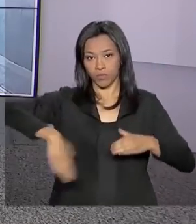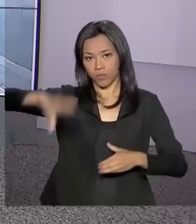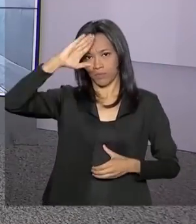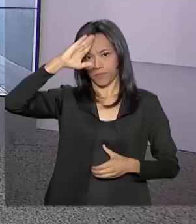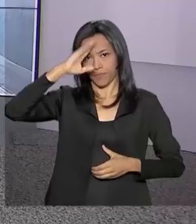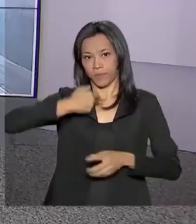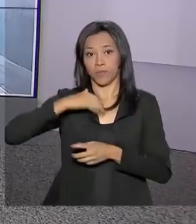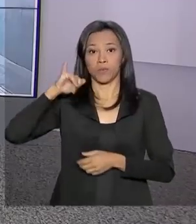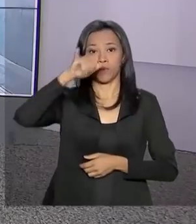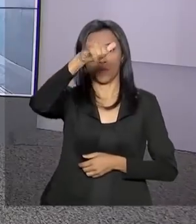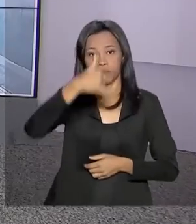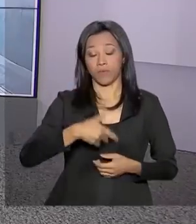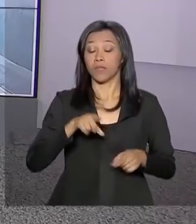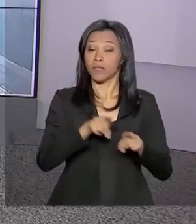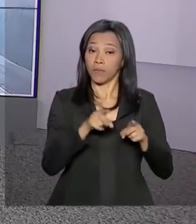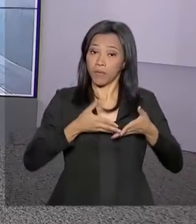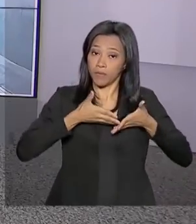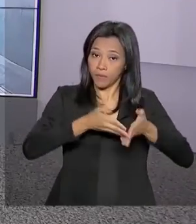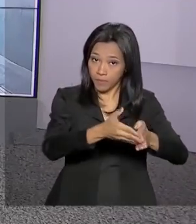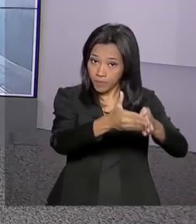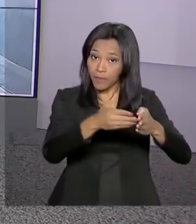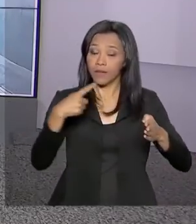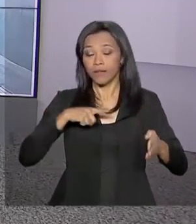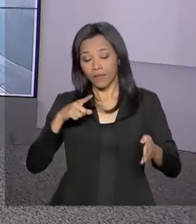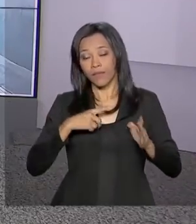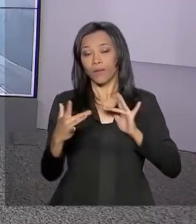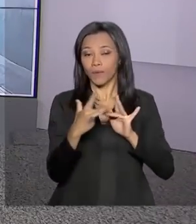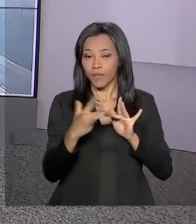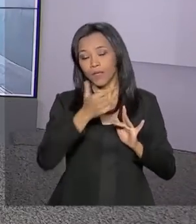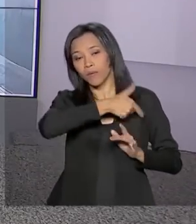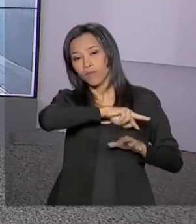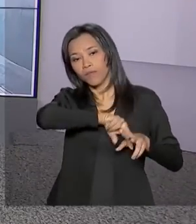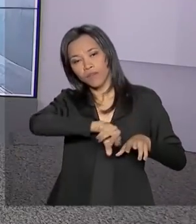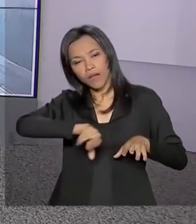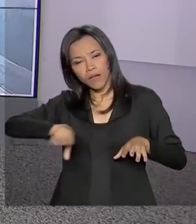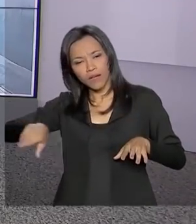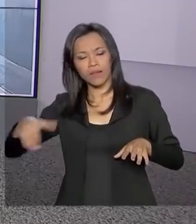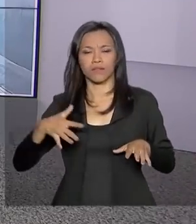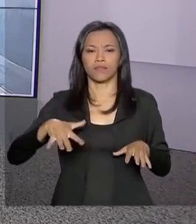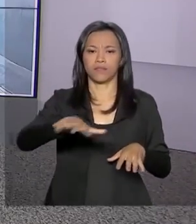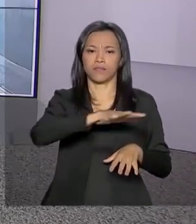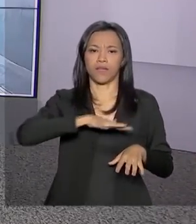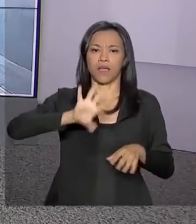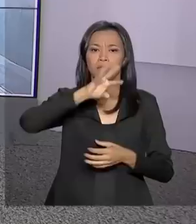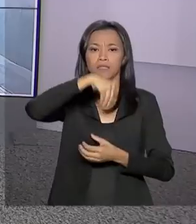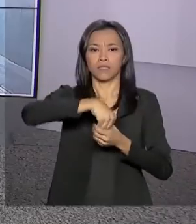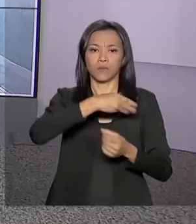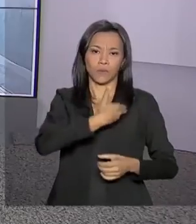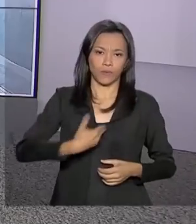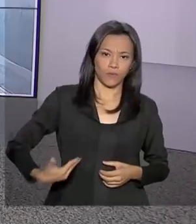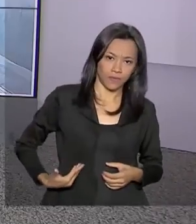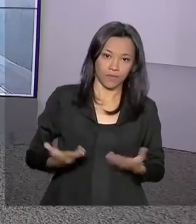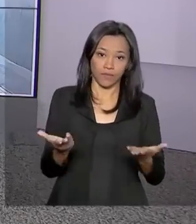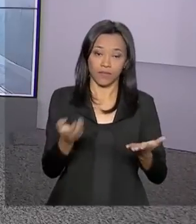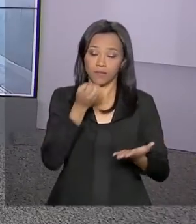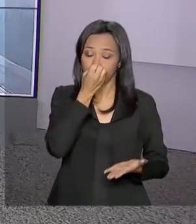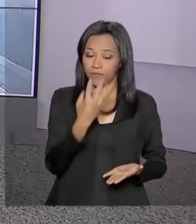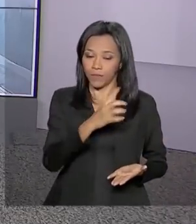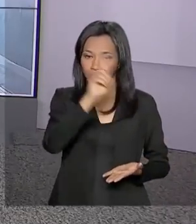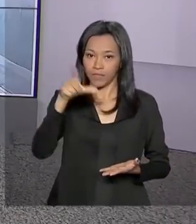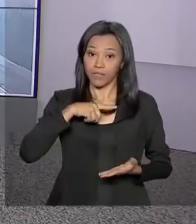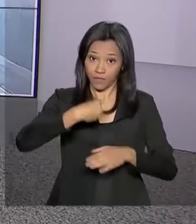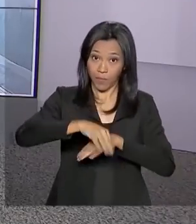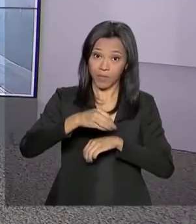PASSA também atua na cooperação com os demais setores do governo. A repórter Luana Karen tem outras informações ao vivo para a gente. Oi, Luana, bom dia para você.